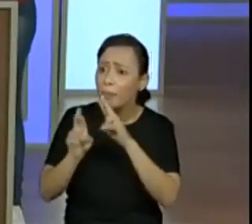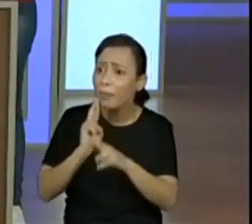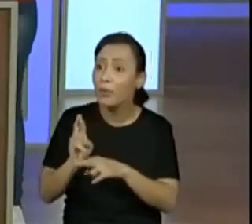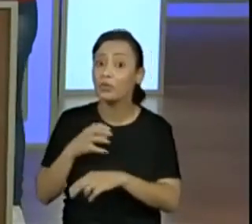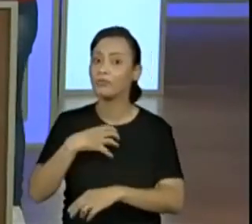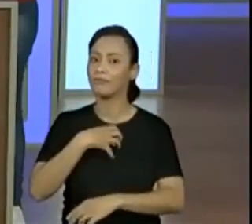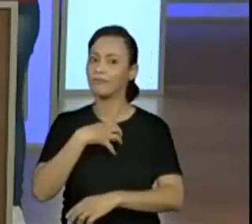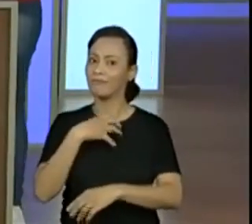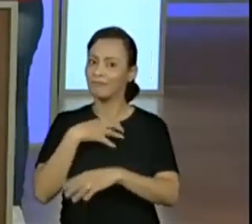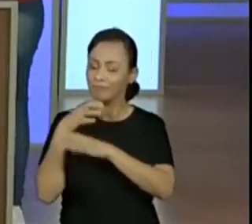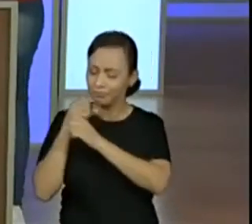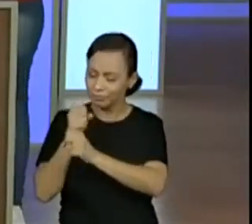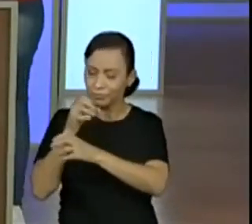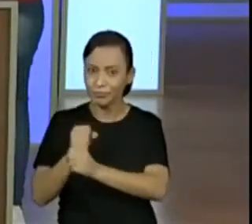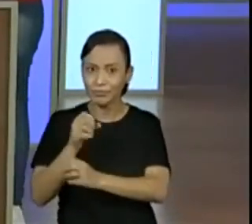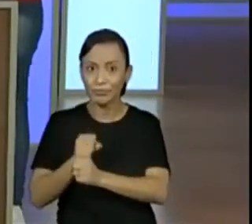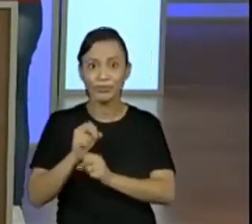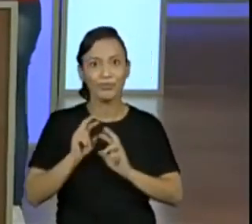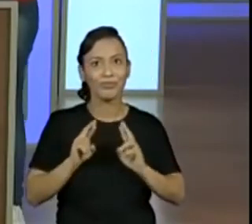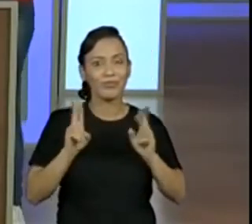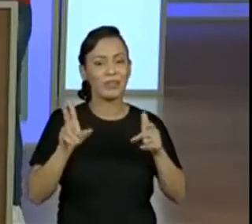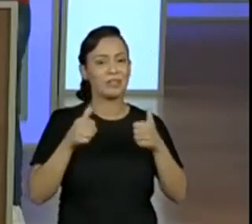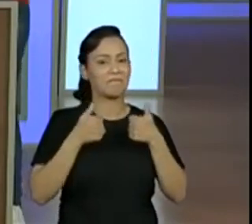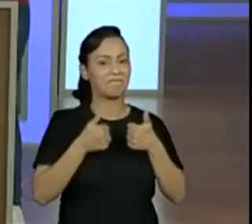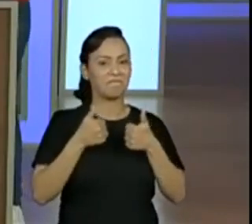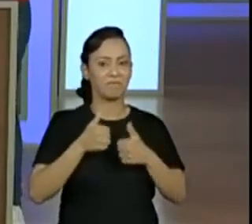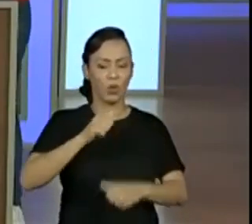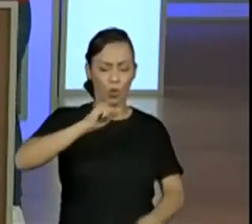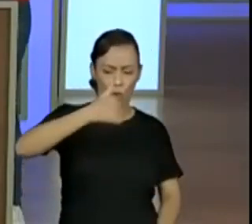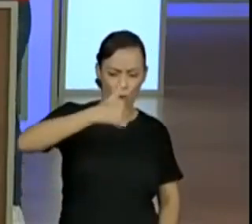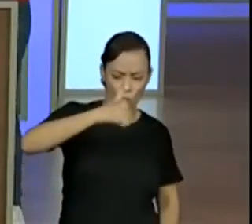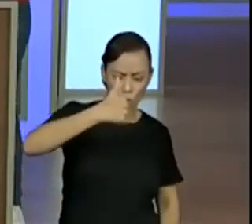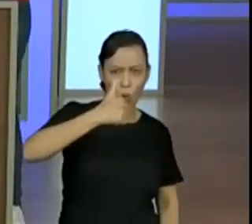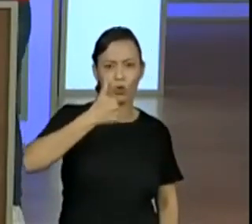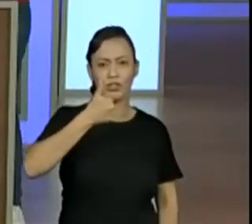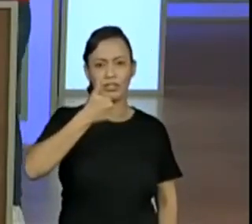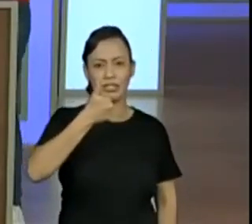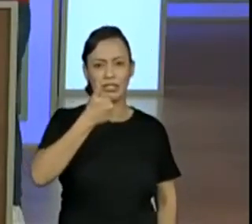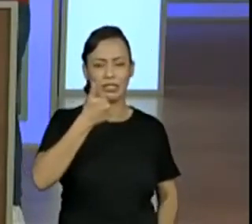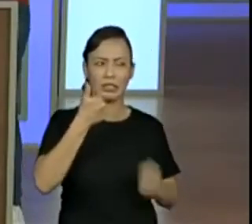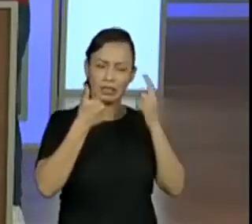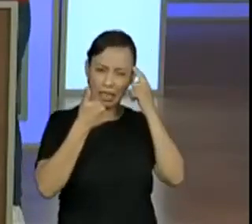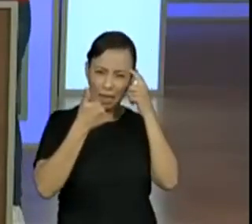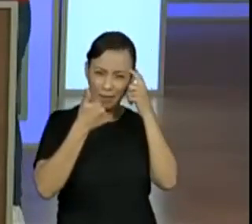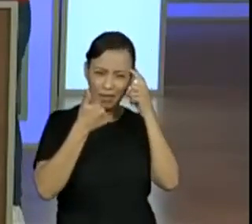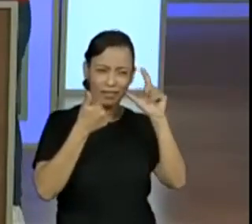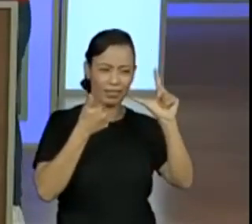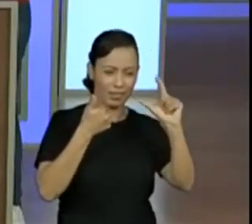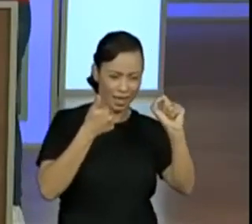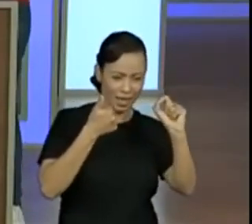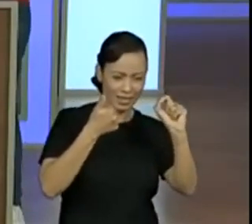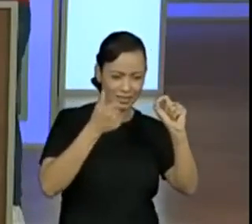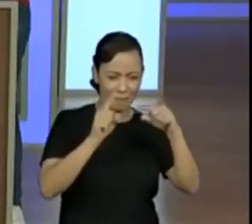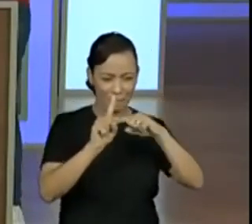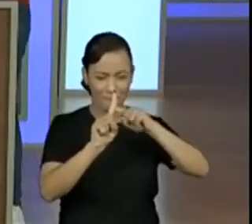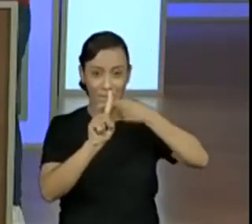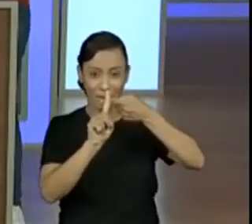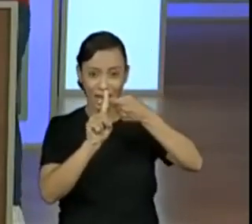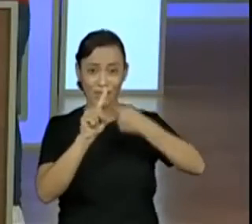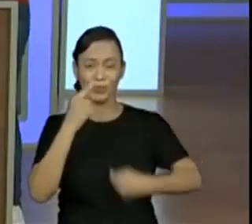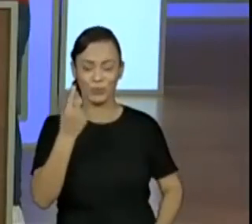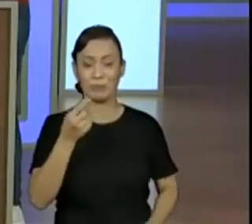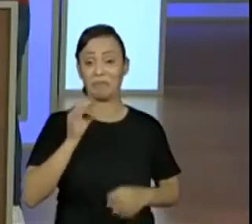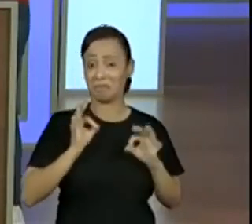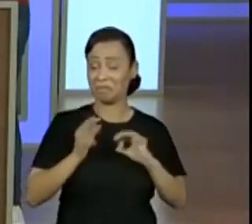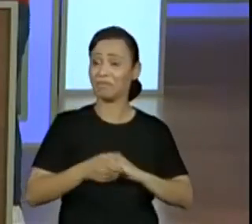pegar o onze. Olha só. E fazer a diferença. Isso mesmo. Isso. Só que a gente quer o resultado demais. Ó,